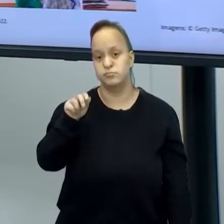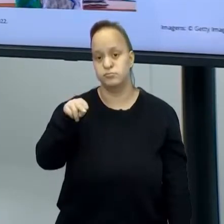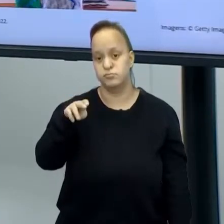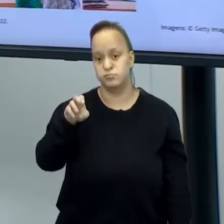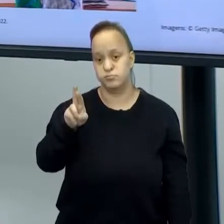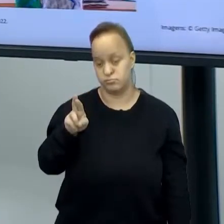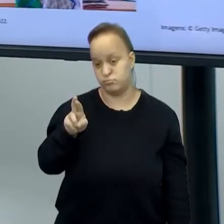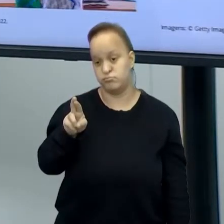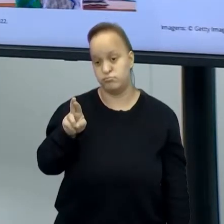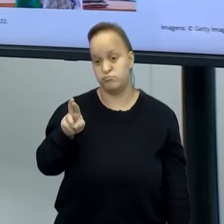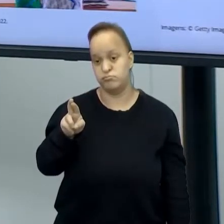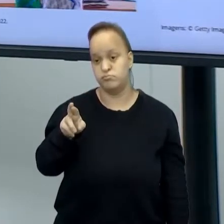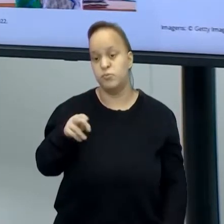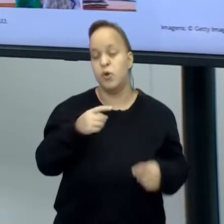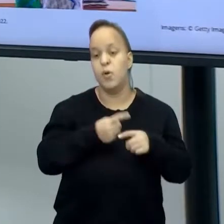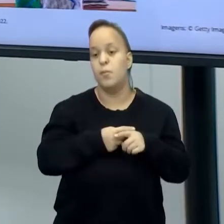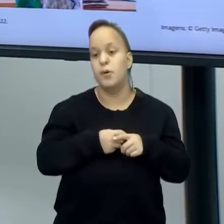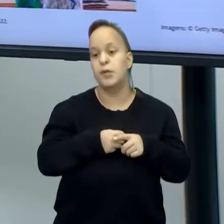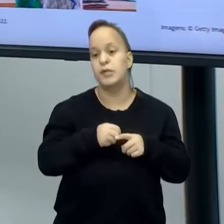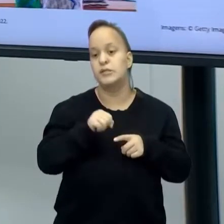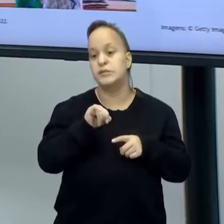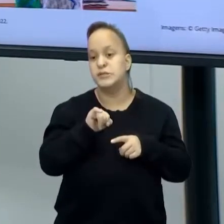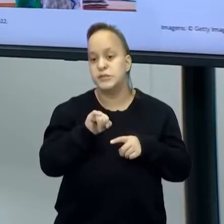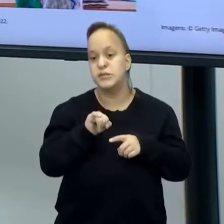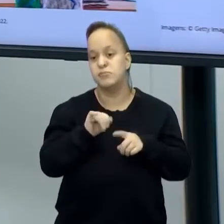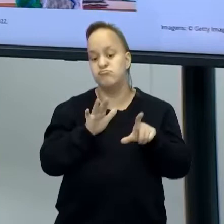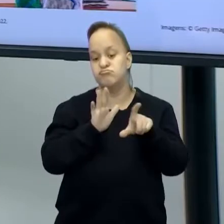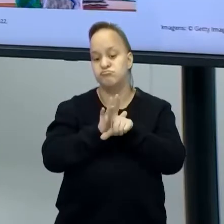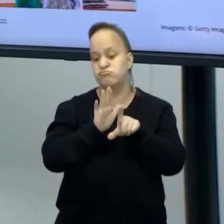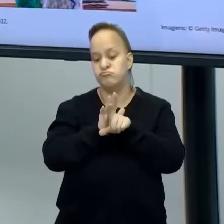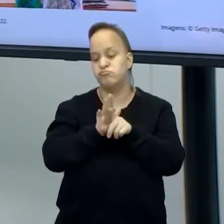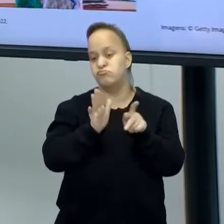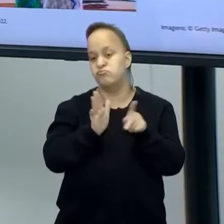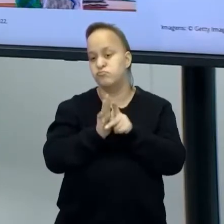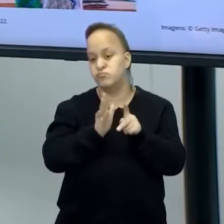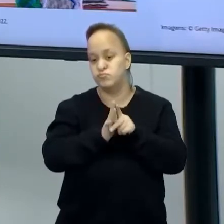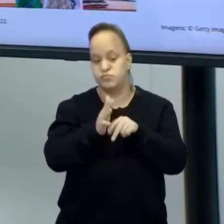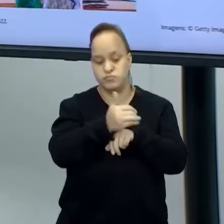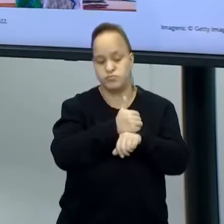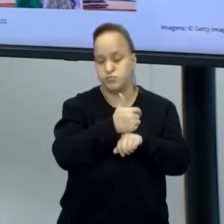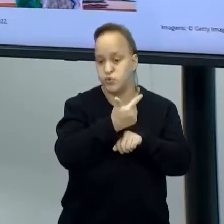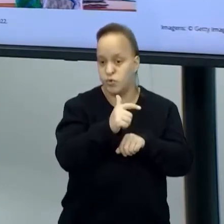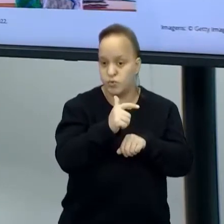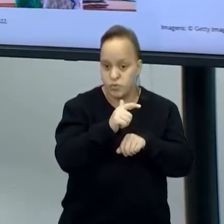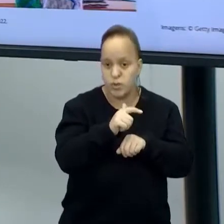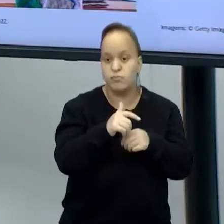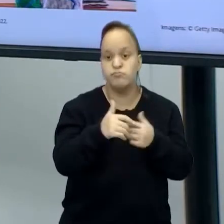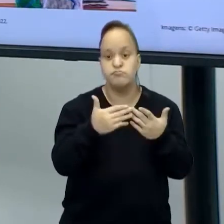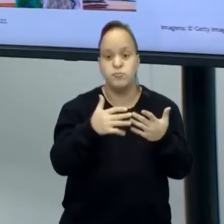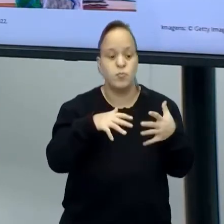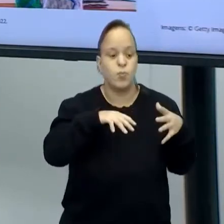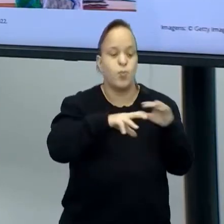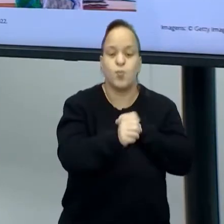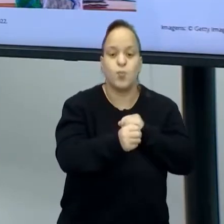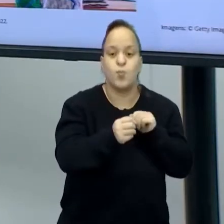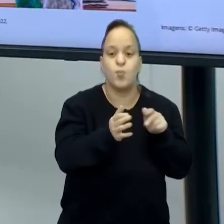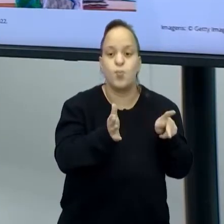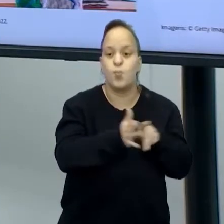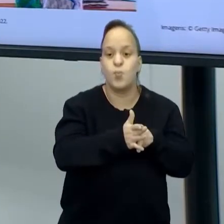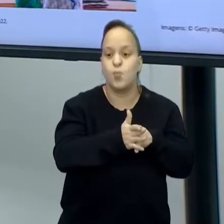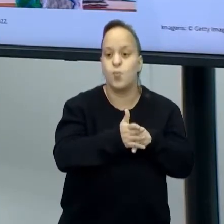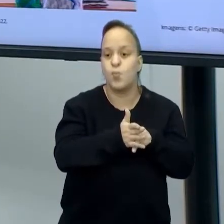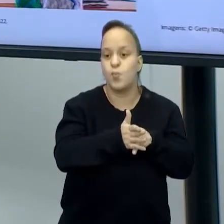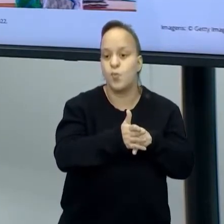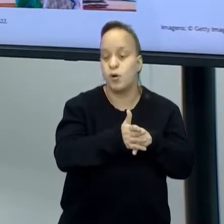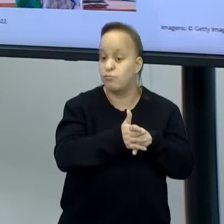regulamentação, eu não tenho uma formação específica àquilo. Volto à educação física. Para que eu seja professora de educação física, eu